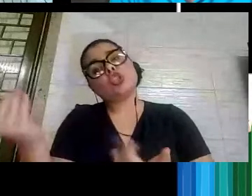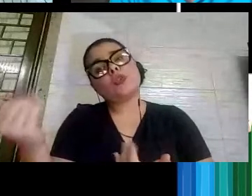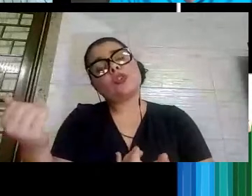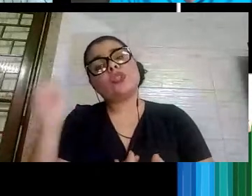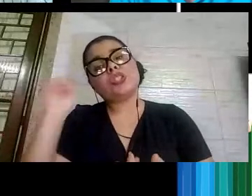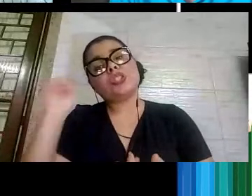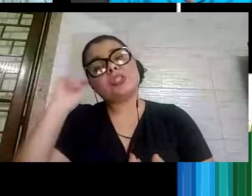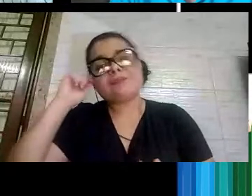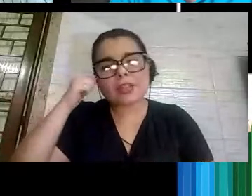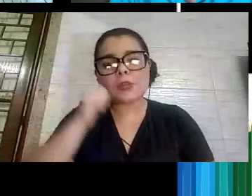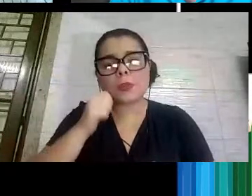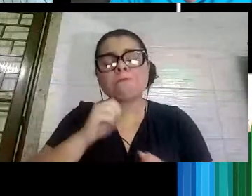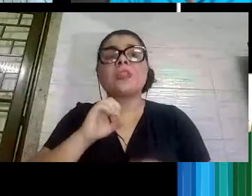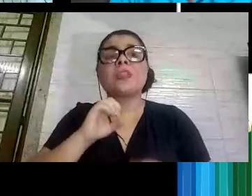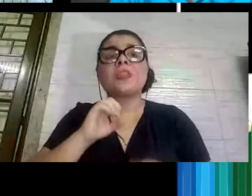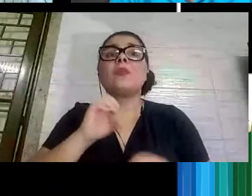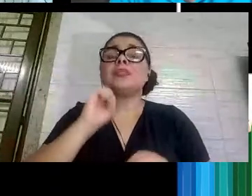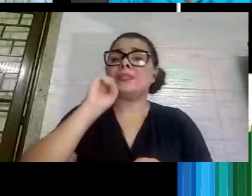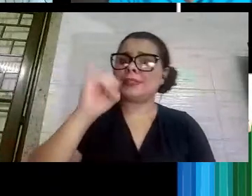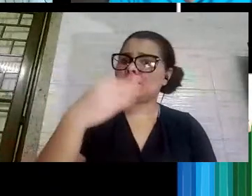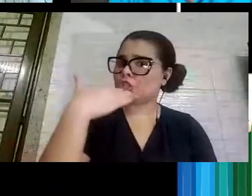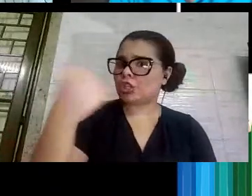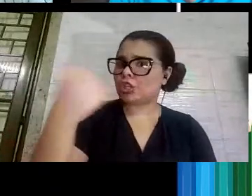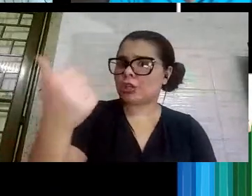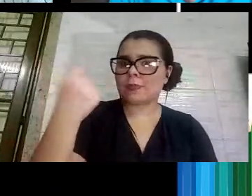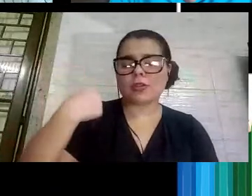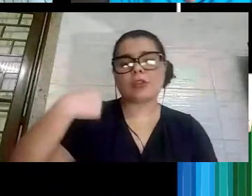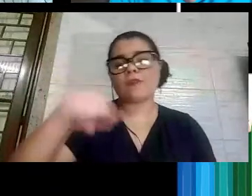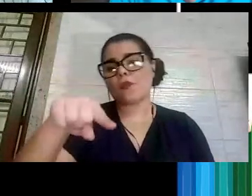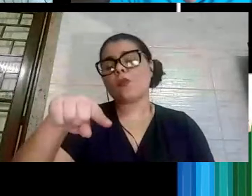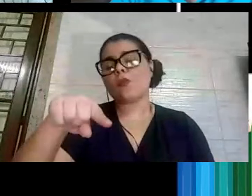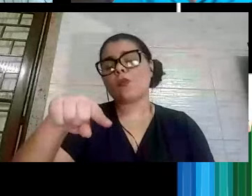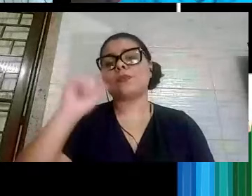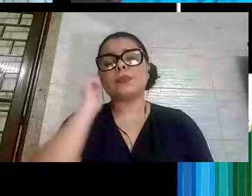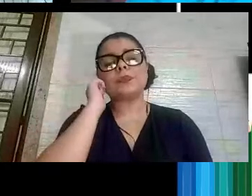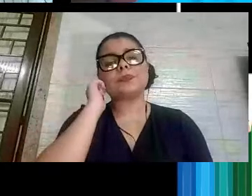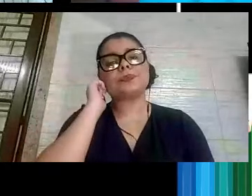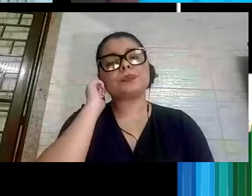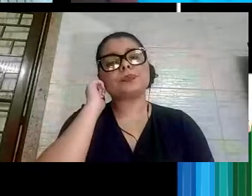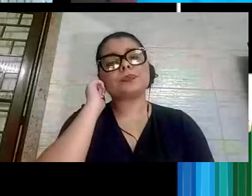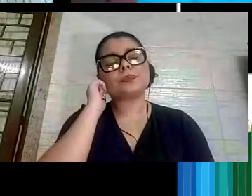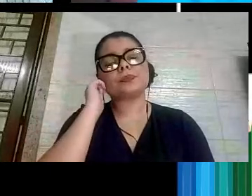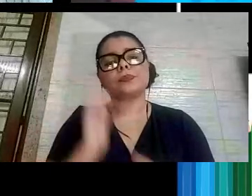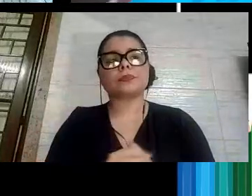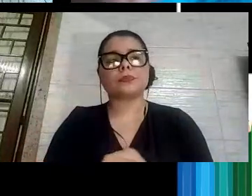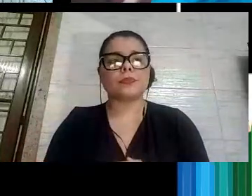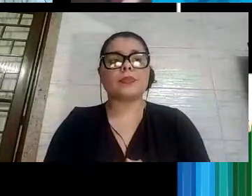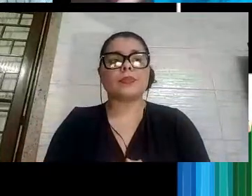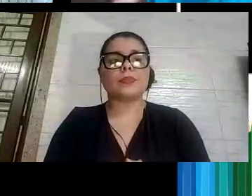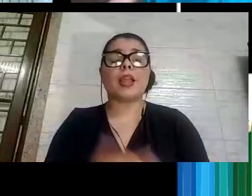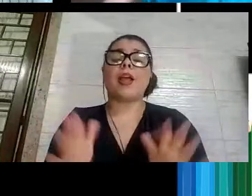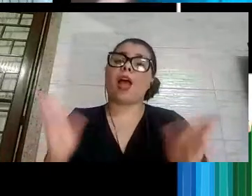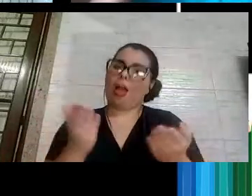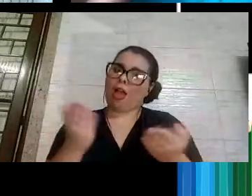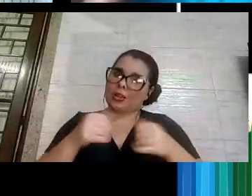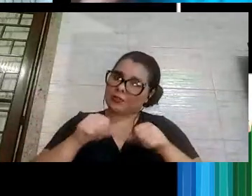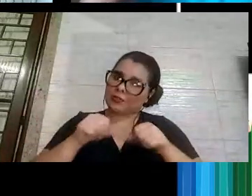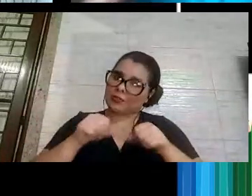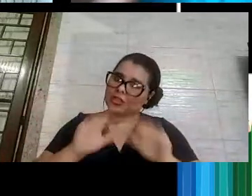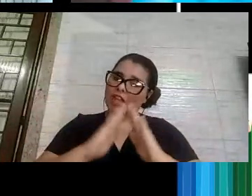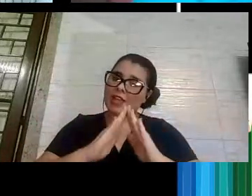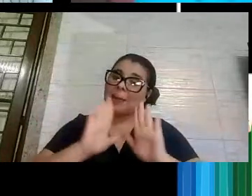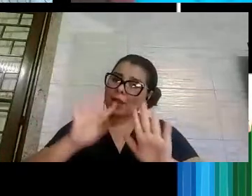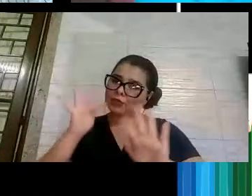se chamar, eu vou, agora com a pandemia, não tem condições, o negócio é ficar dentro de casa, e se proteger, mas